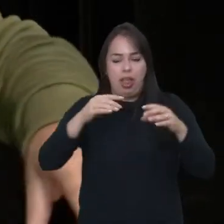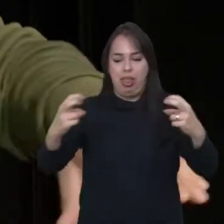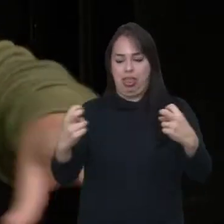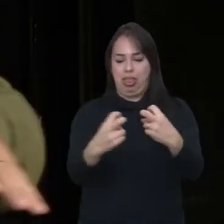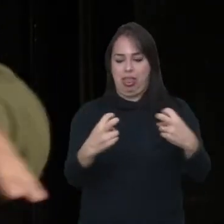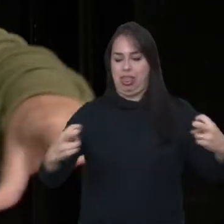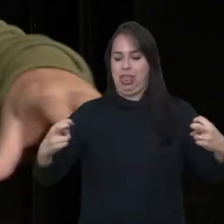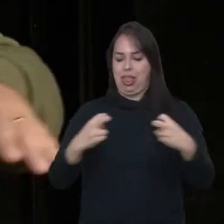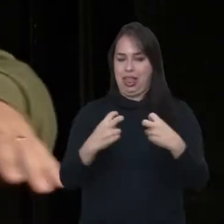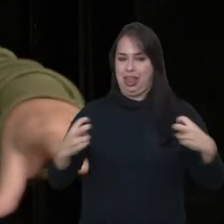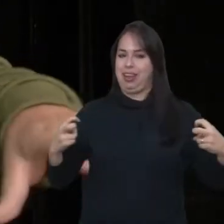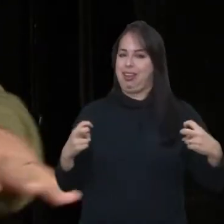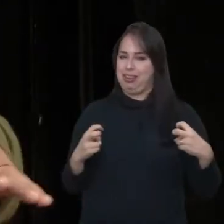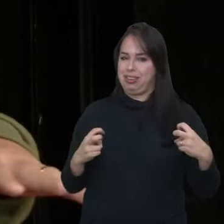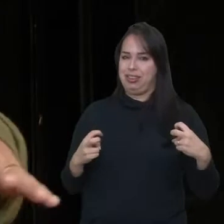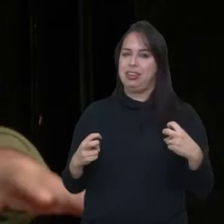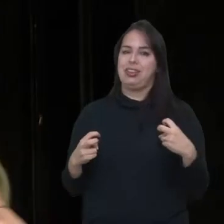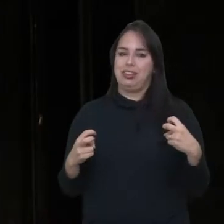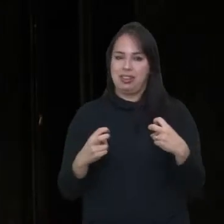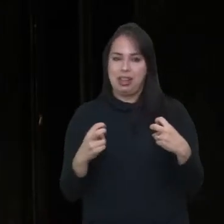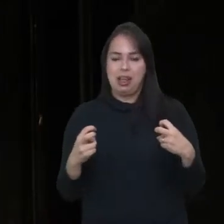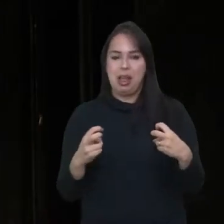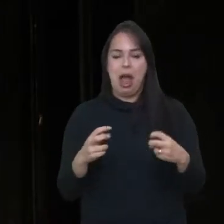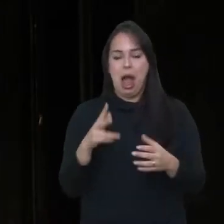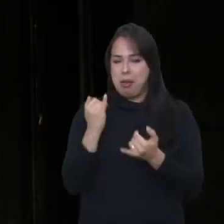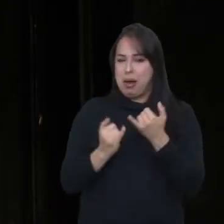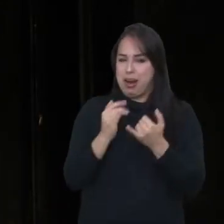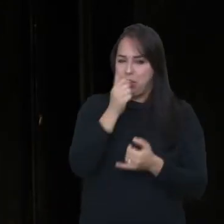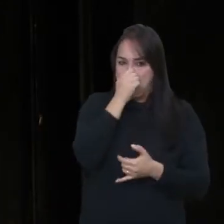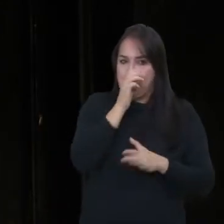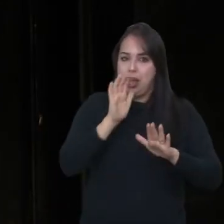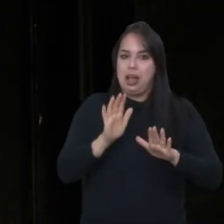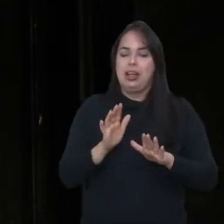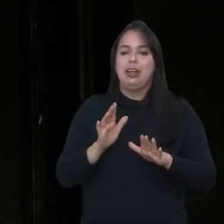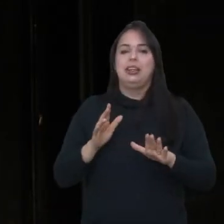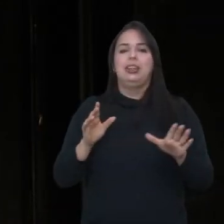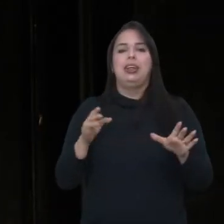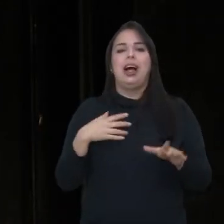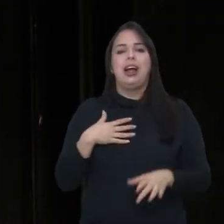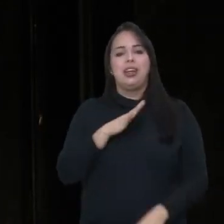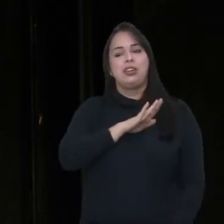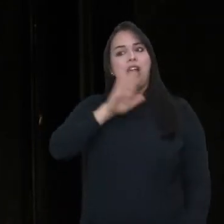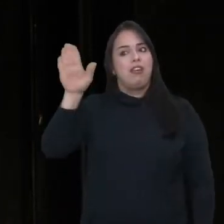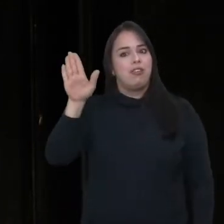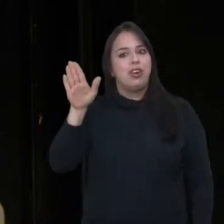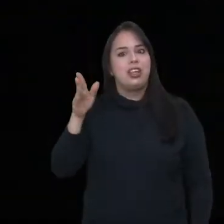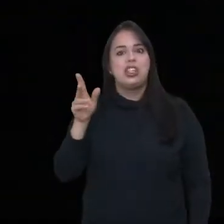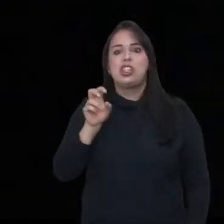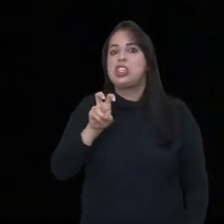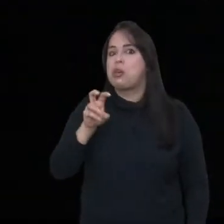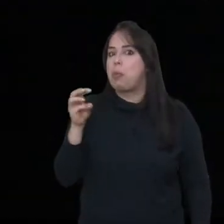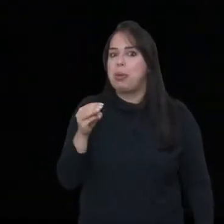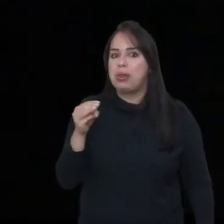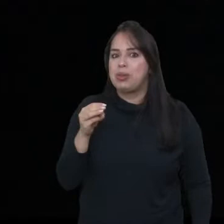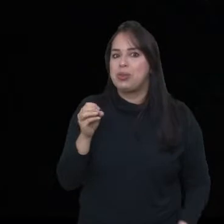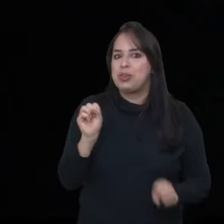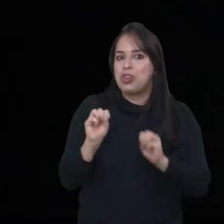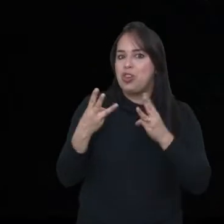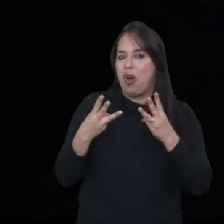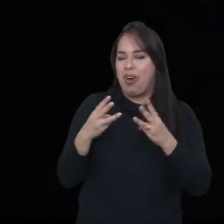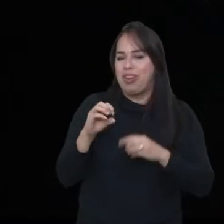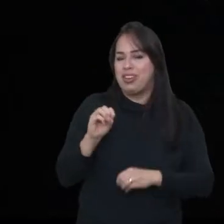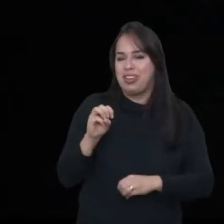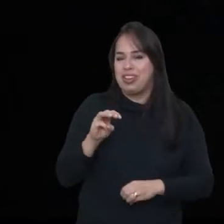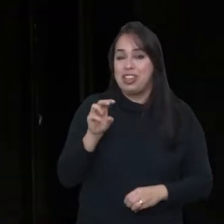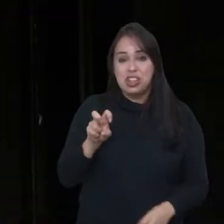sentou cada um numa mesa pra dar uma sensação de que tava, assim, mas cheio, sabe? E eu saí daqui pra fazer cinco minutos, porque comediante iniciante é cinco minutos,